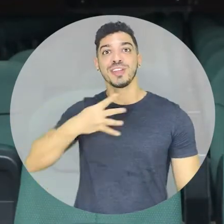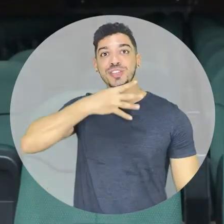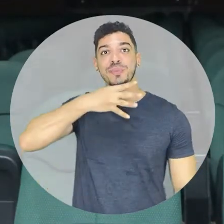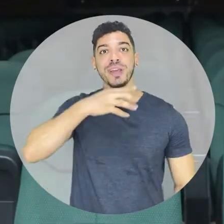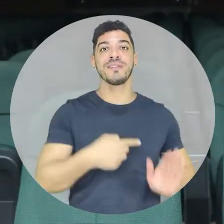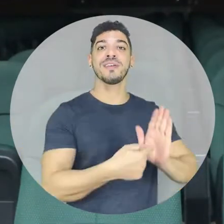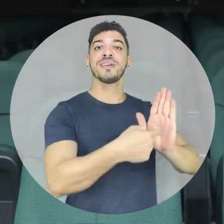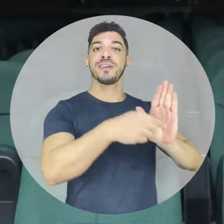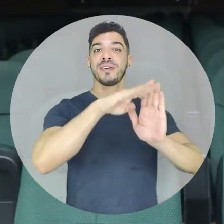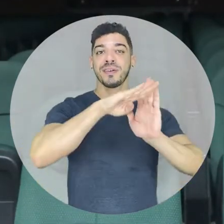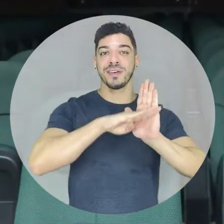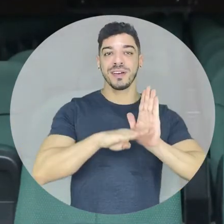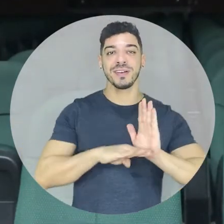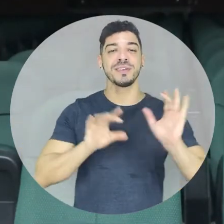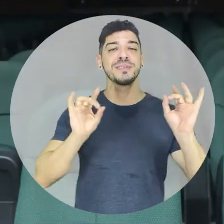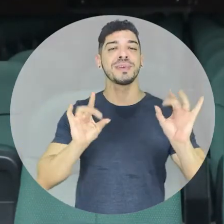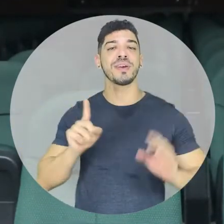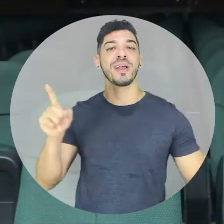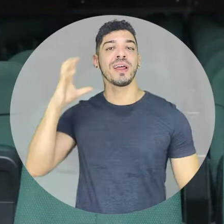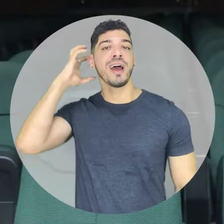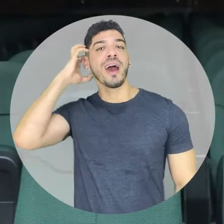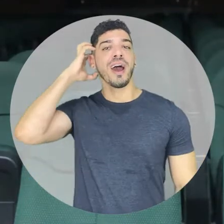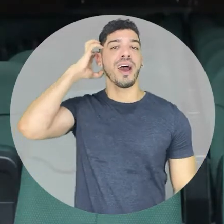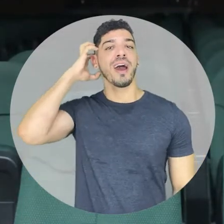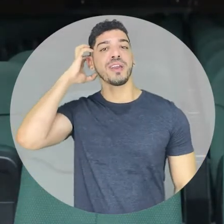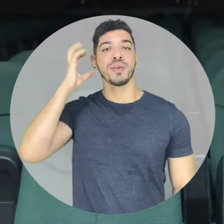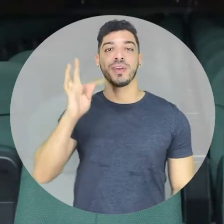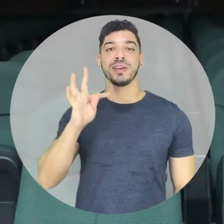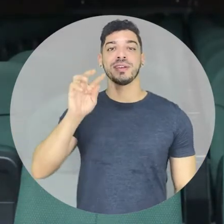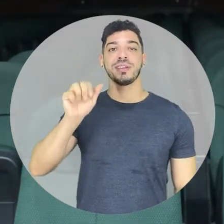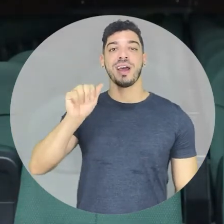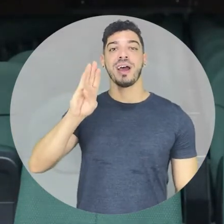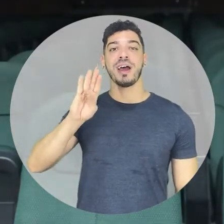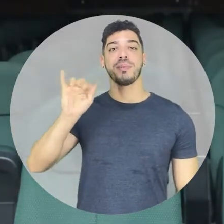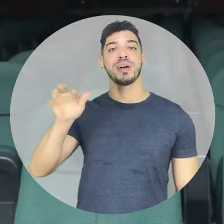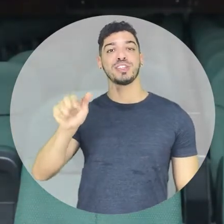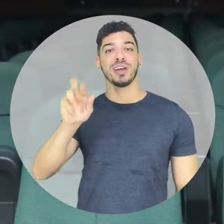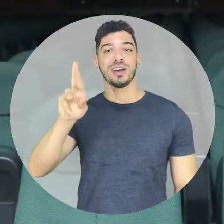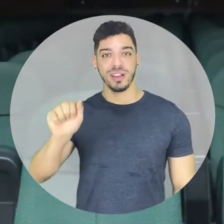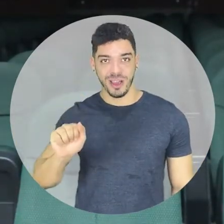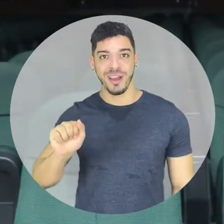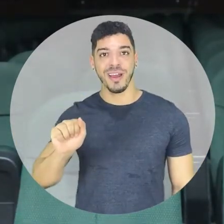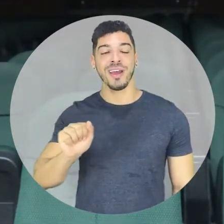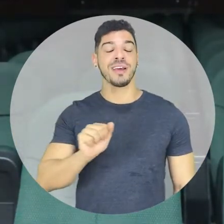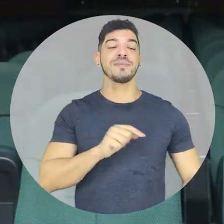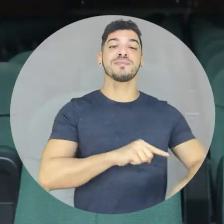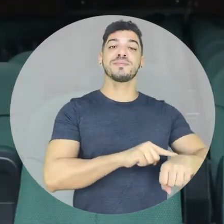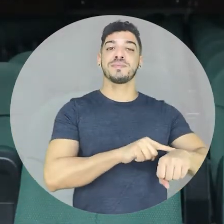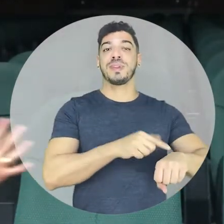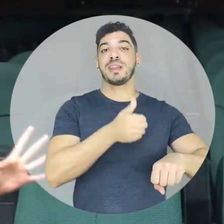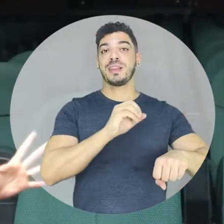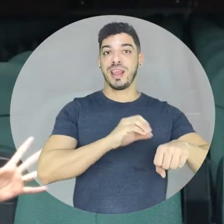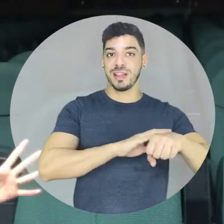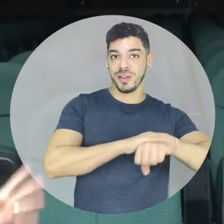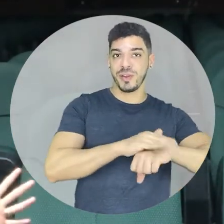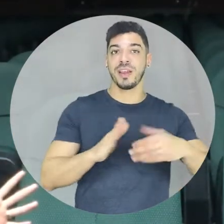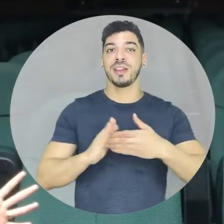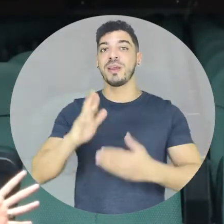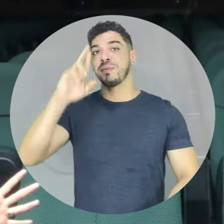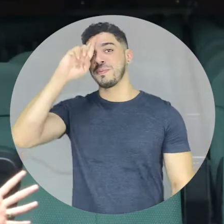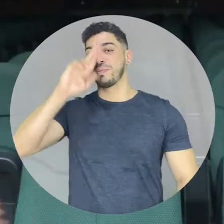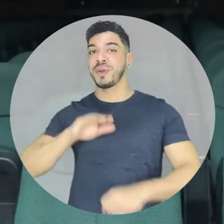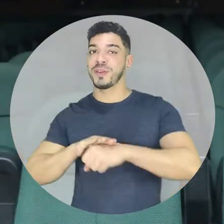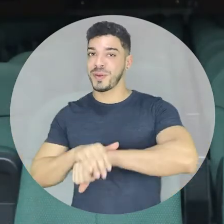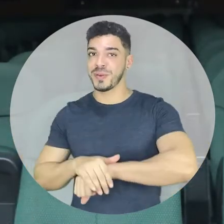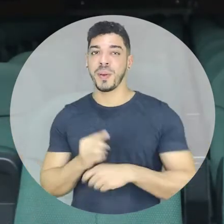mais um programa Espaço Cultural na Rádio Tabajara. Das 10 até a meia-noite, somente com músicas da Sena